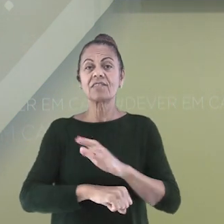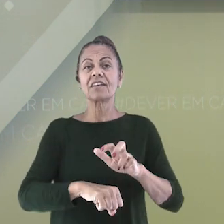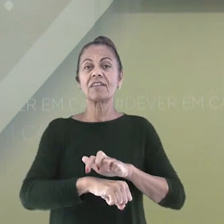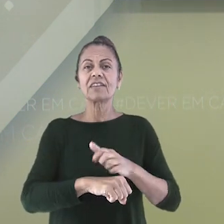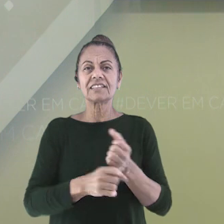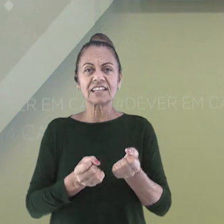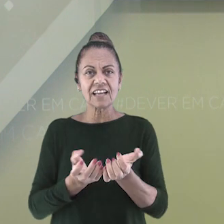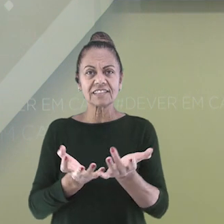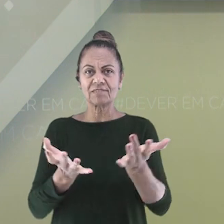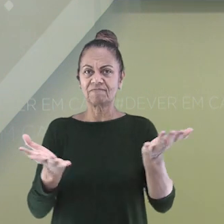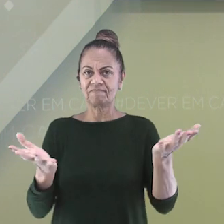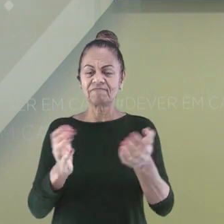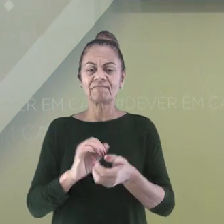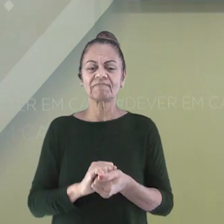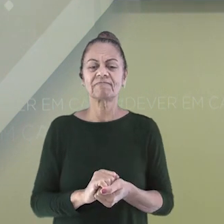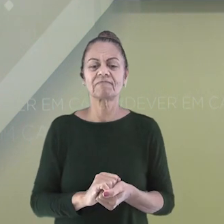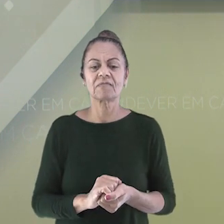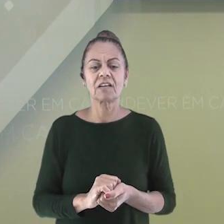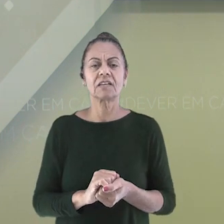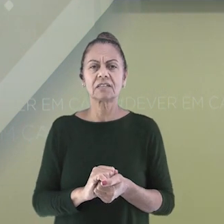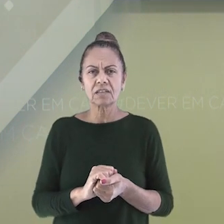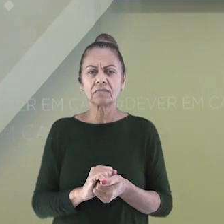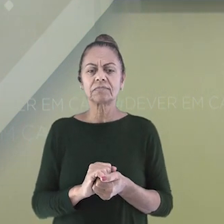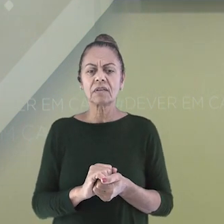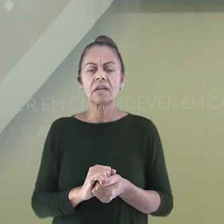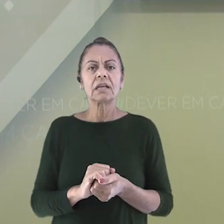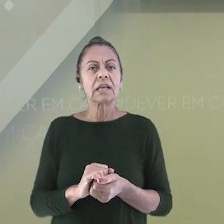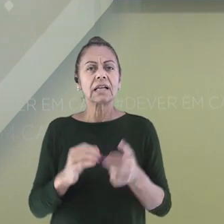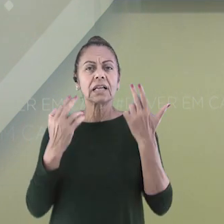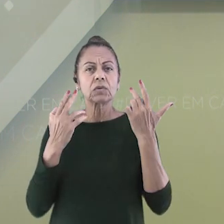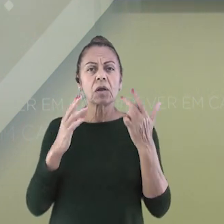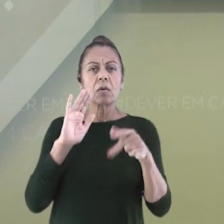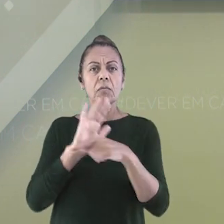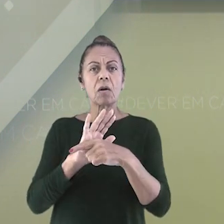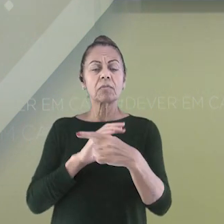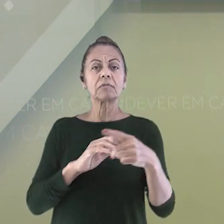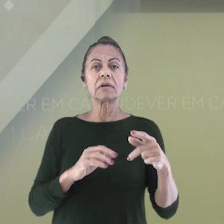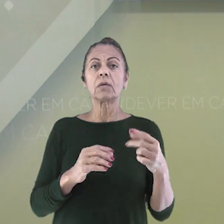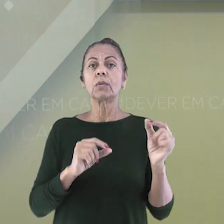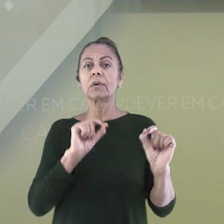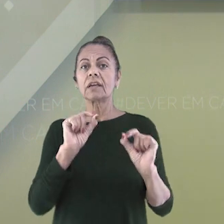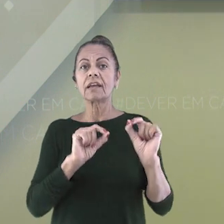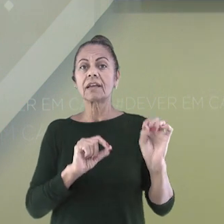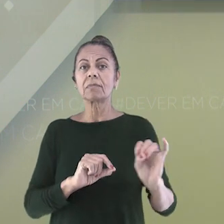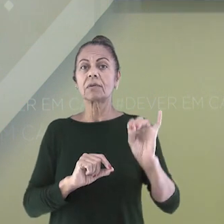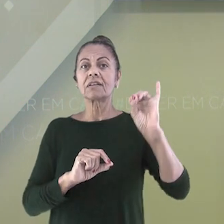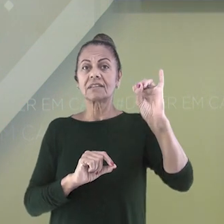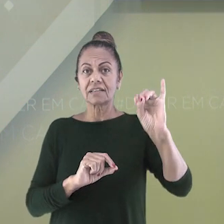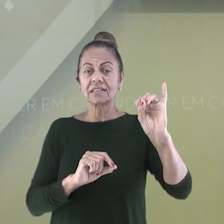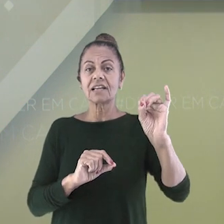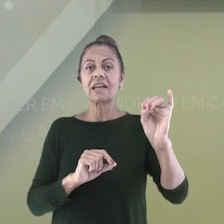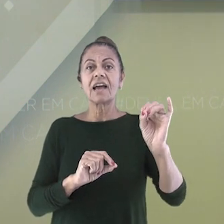Considerar esses aspectos naturais do local era fundamental, pois são fatores com influência direta na